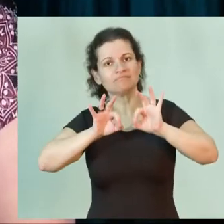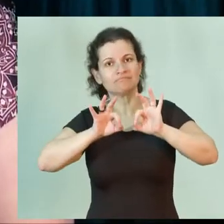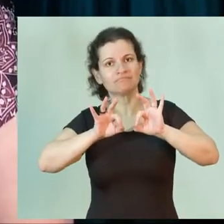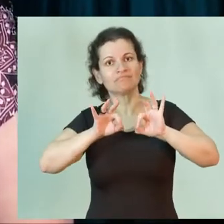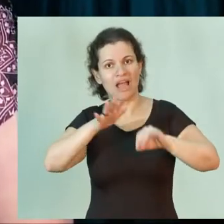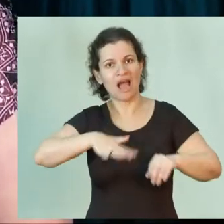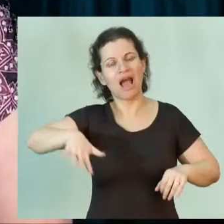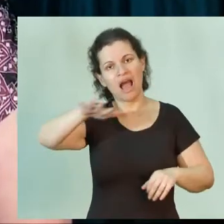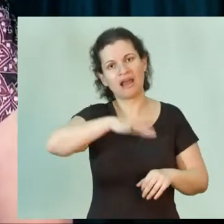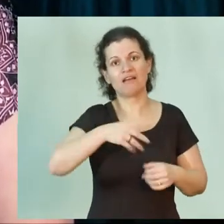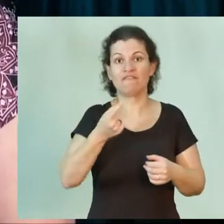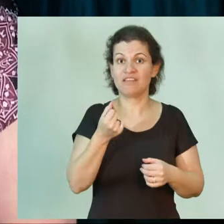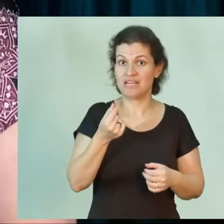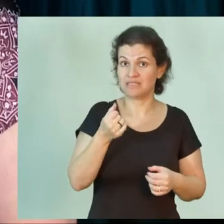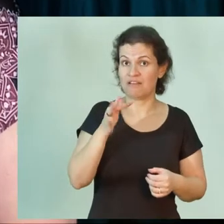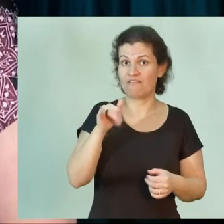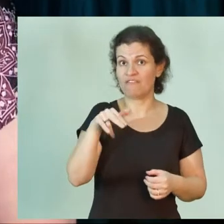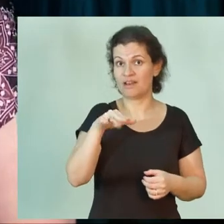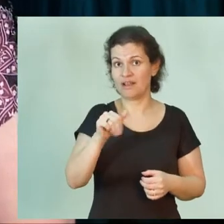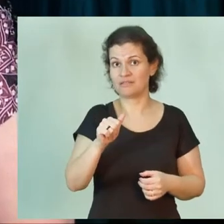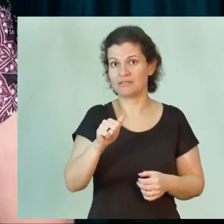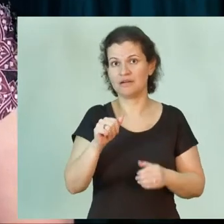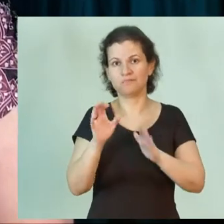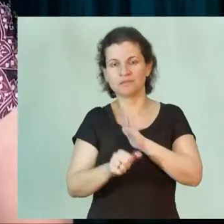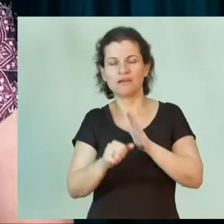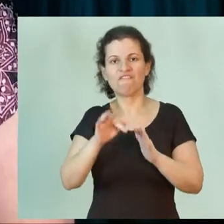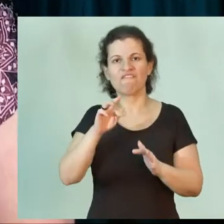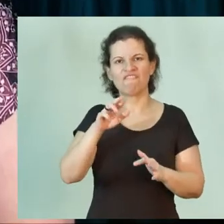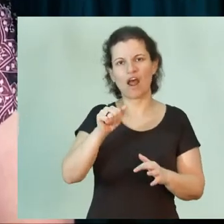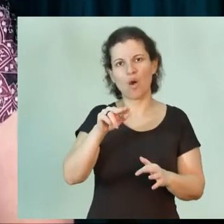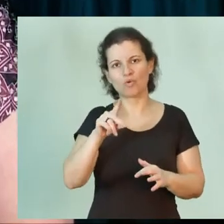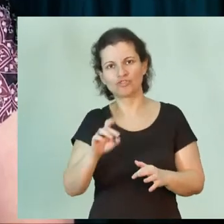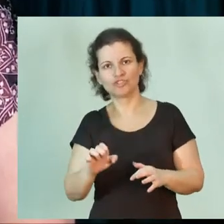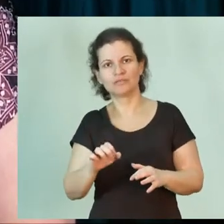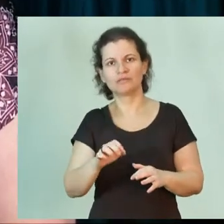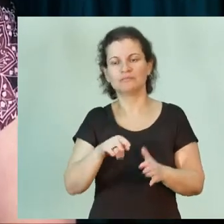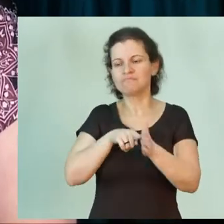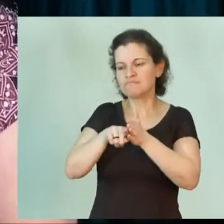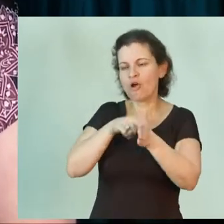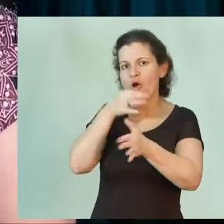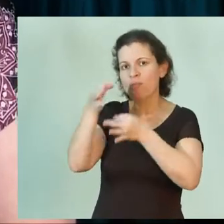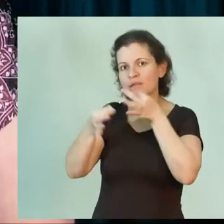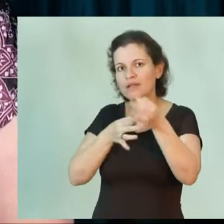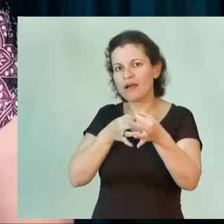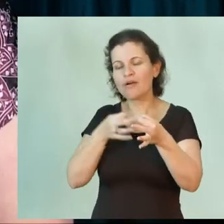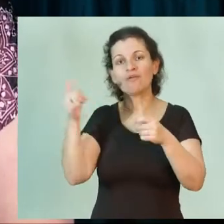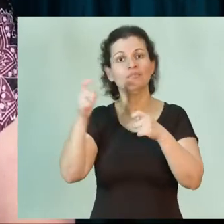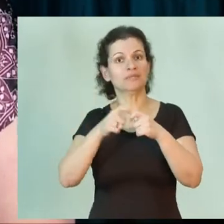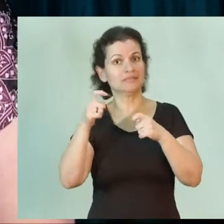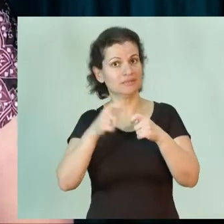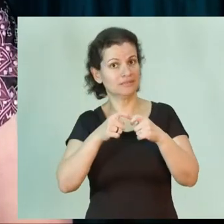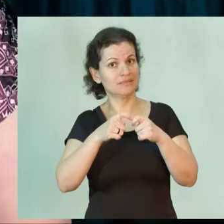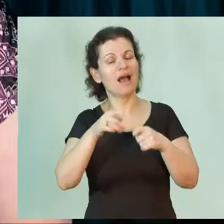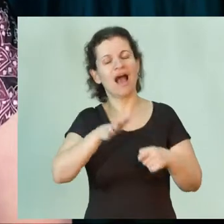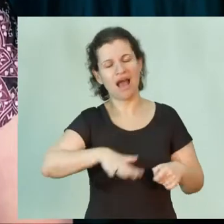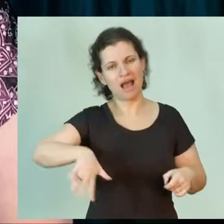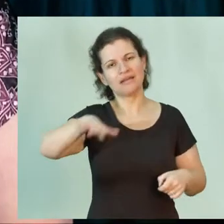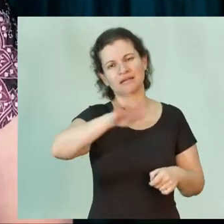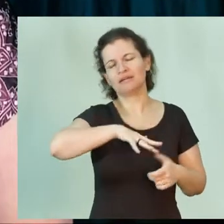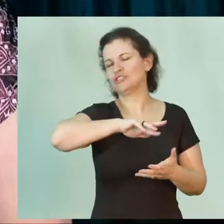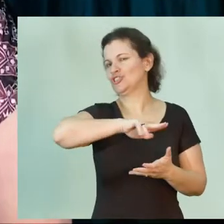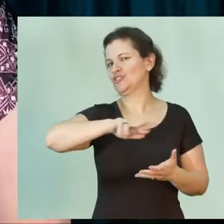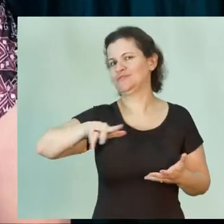nas áreas de finança, fraudes, pesquisa de opinião, medicina, são as áreas mais